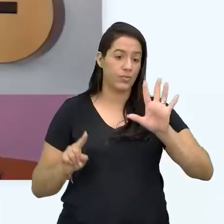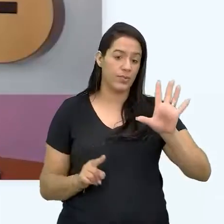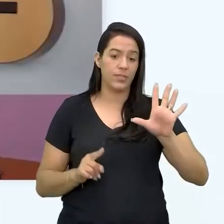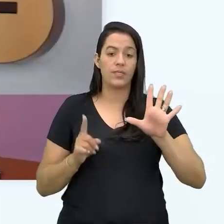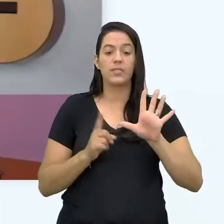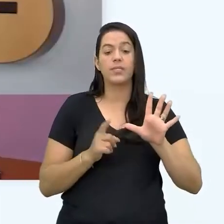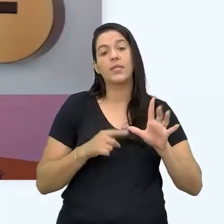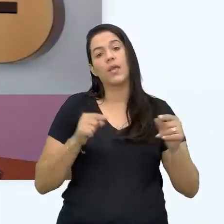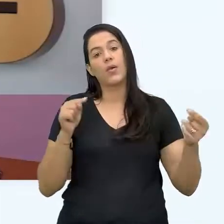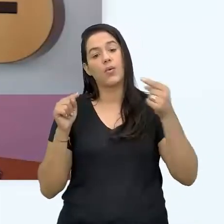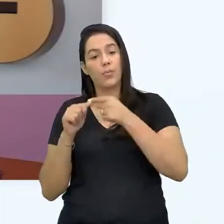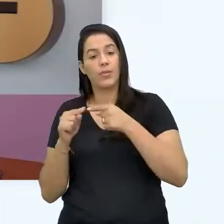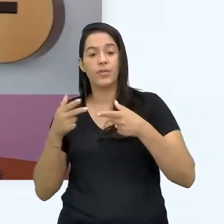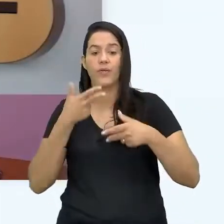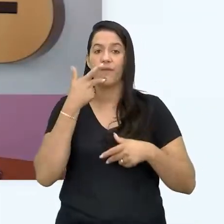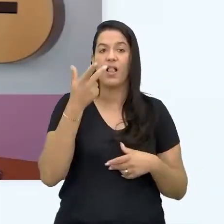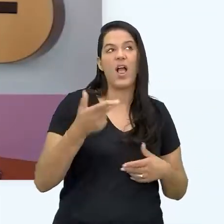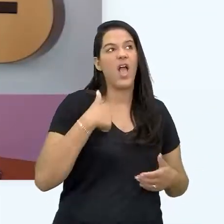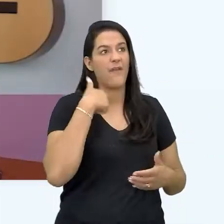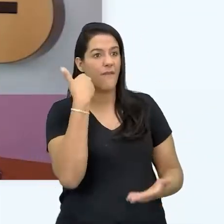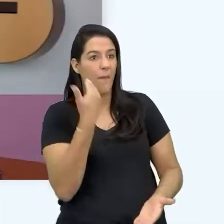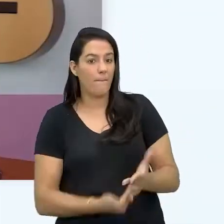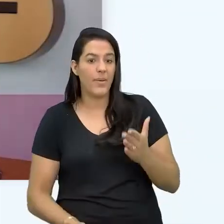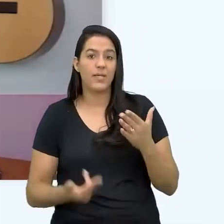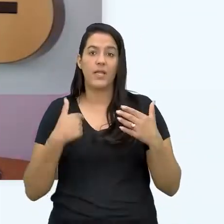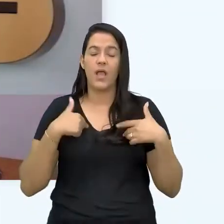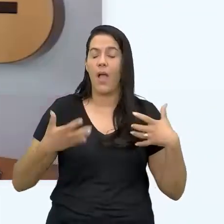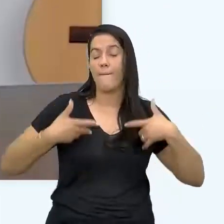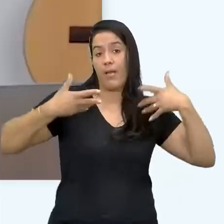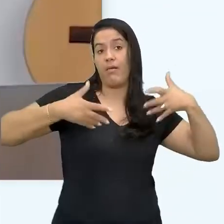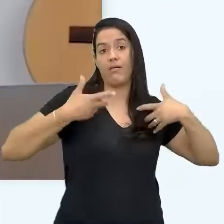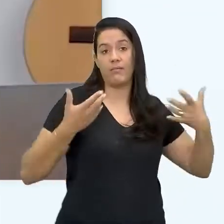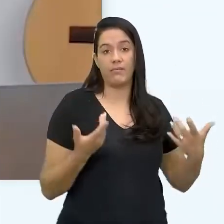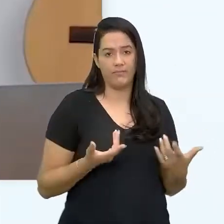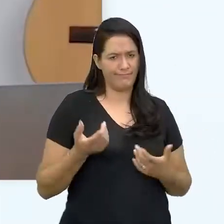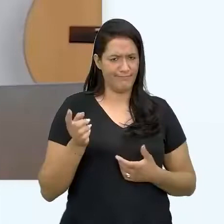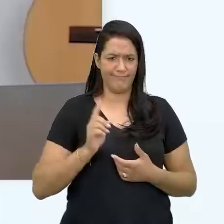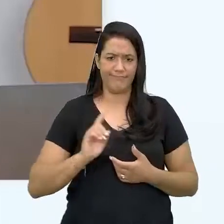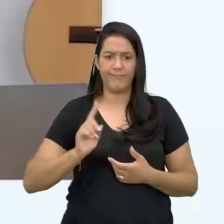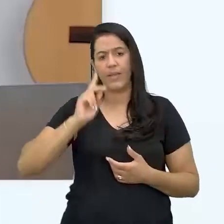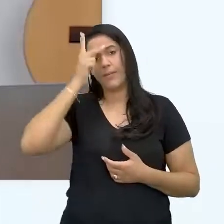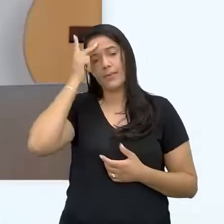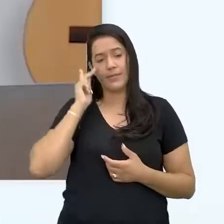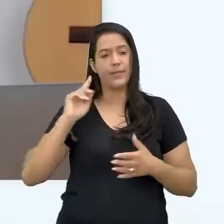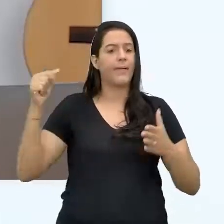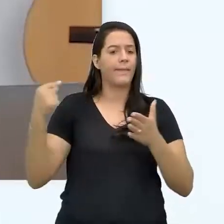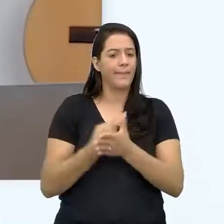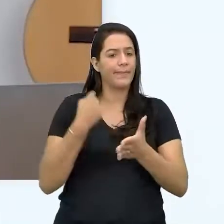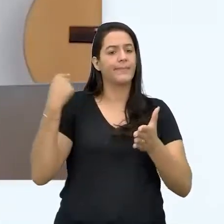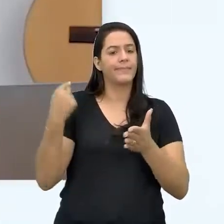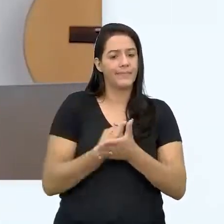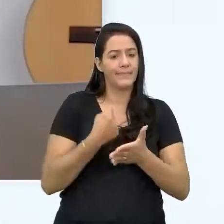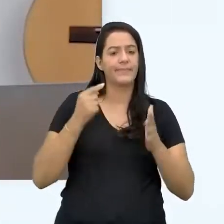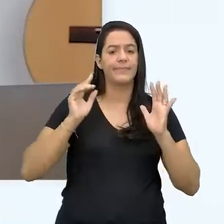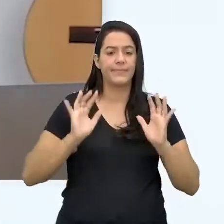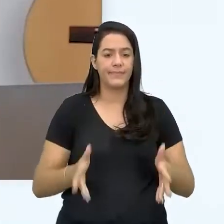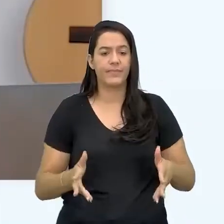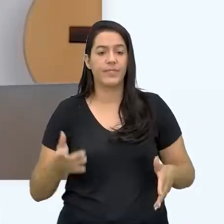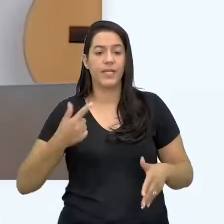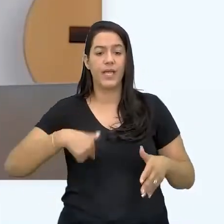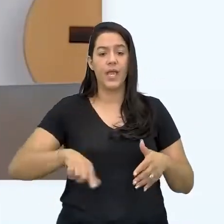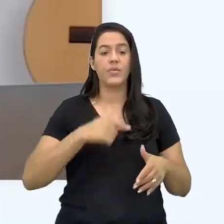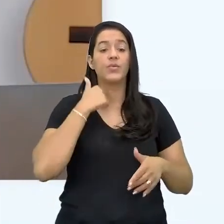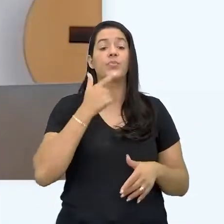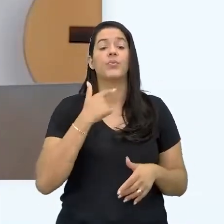ver com o quarto, que é essa história de eu vou perder a minha espontaneidade. Muita gente já veio me perguntar sobre isso. Então eu não vou mais